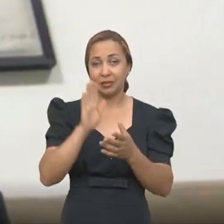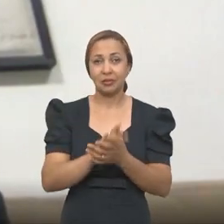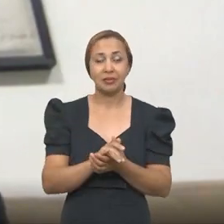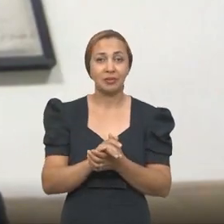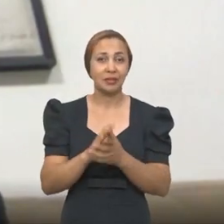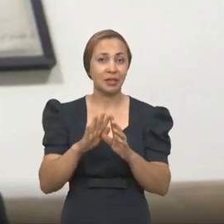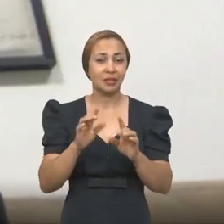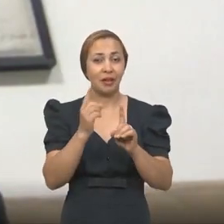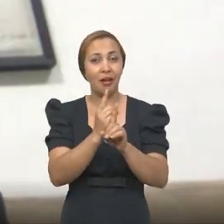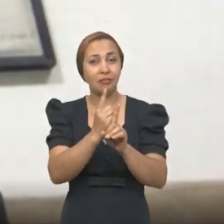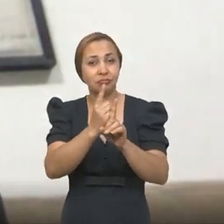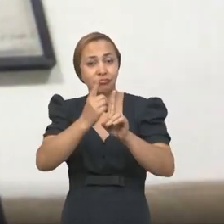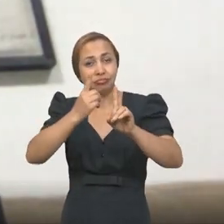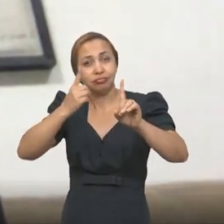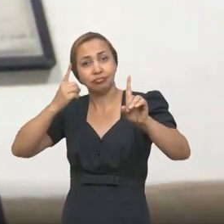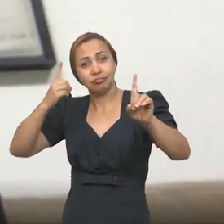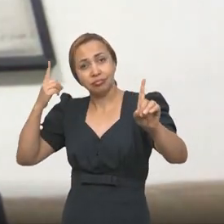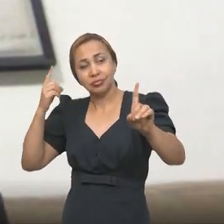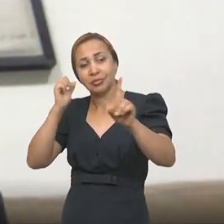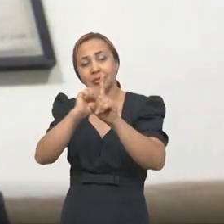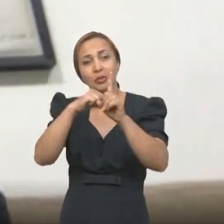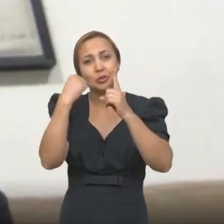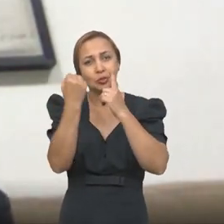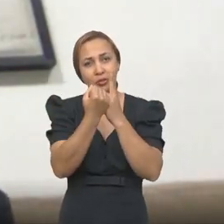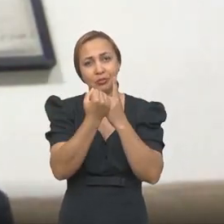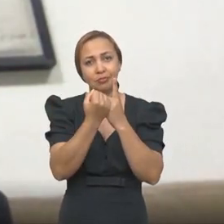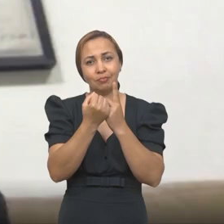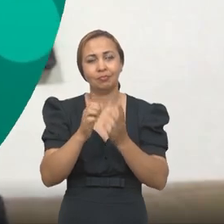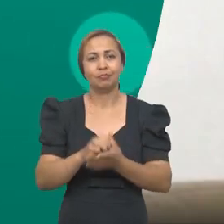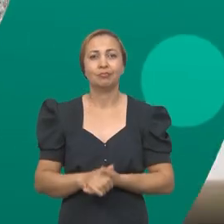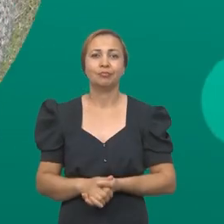e o distanciamento social.